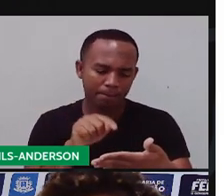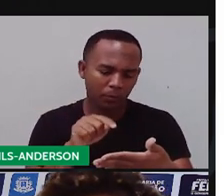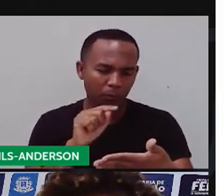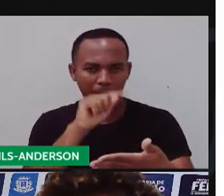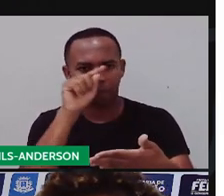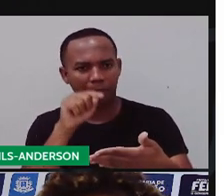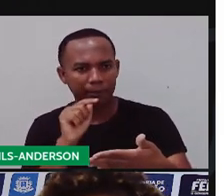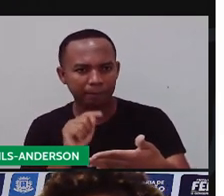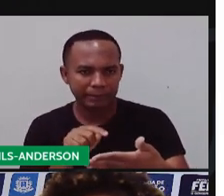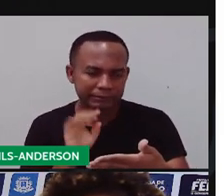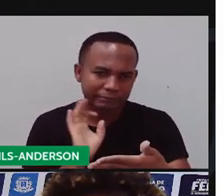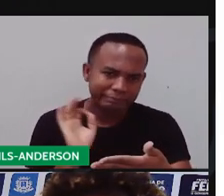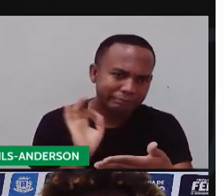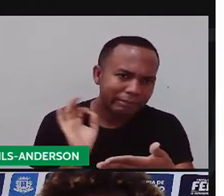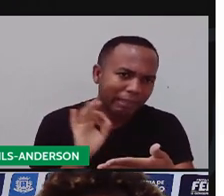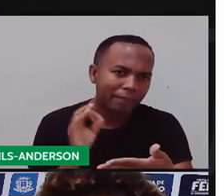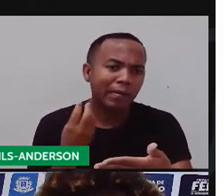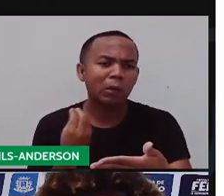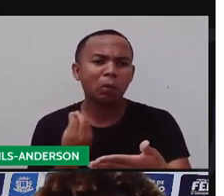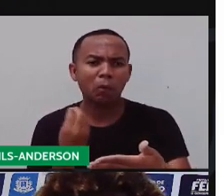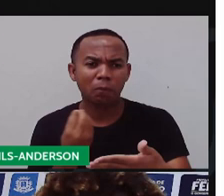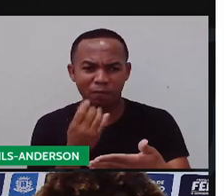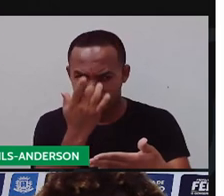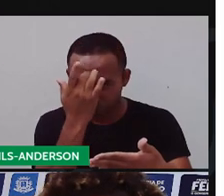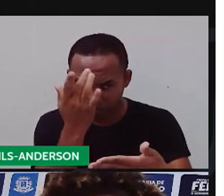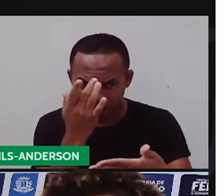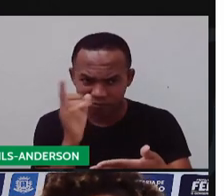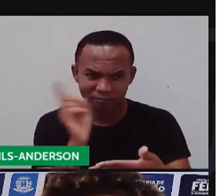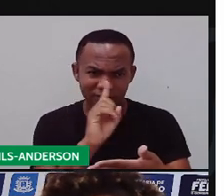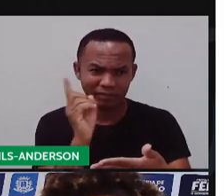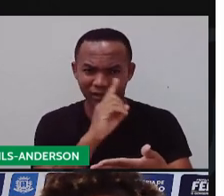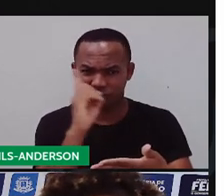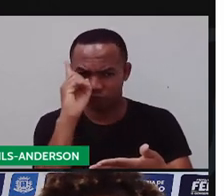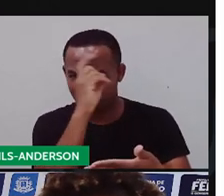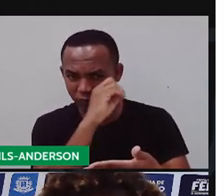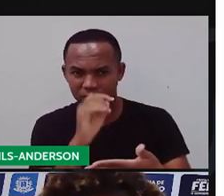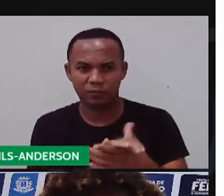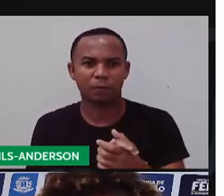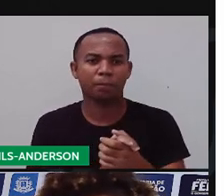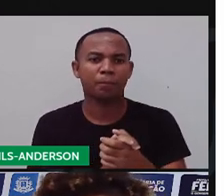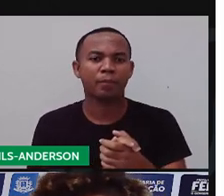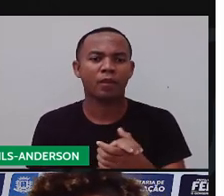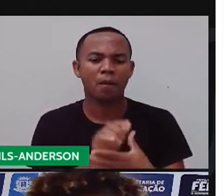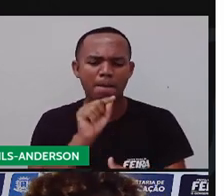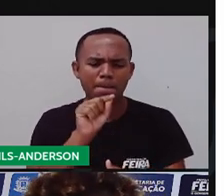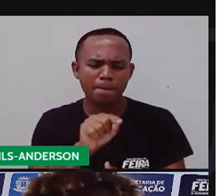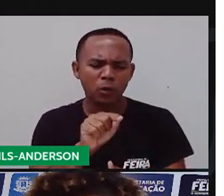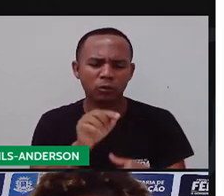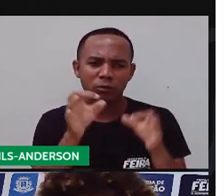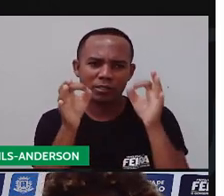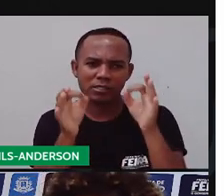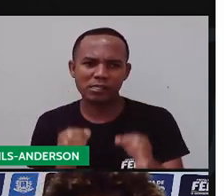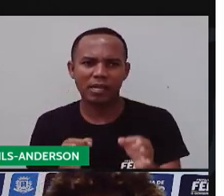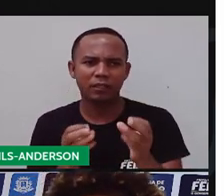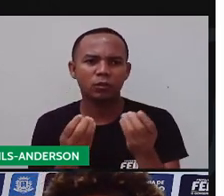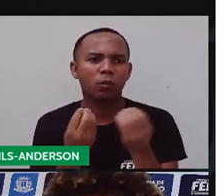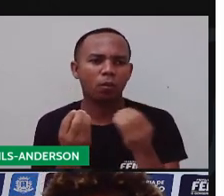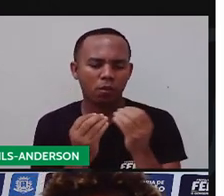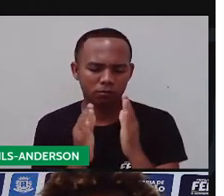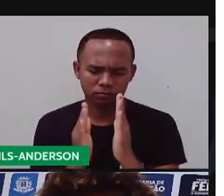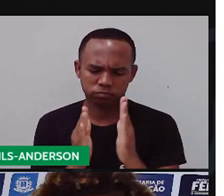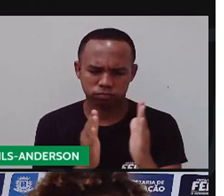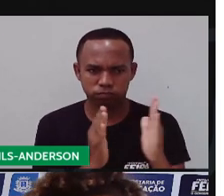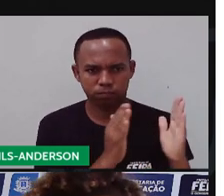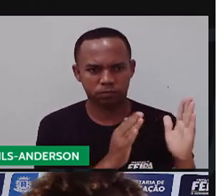bem esquisito e até difícil de entender. A pontuação adequada vai dar um ritmo, uma sequência lógica